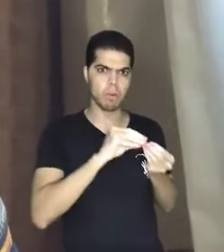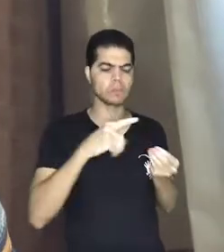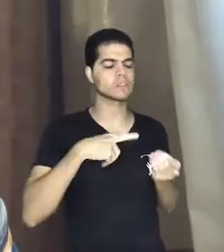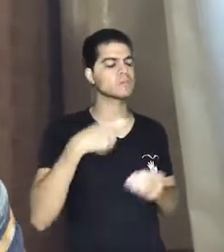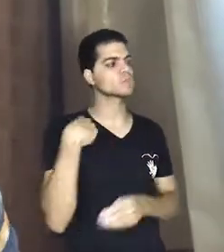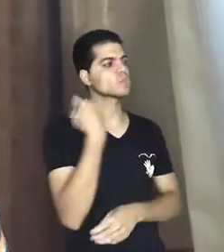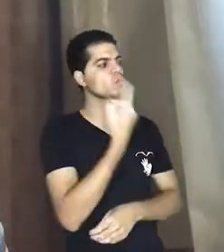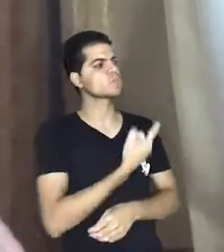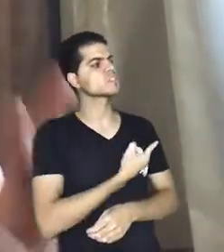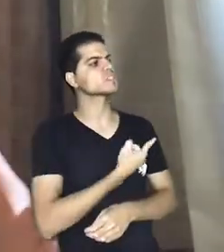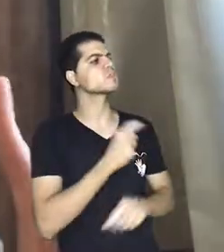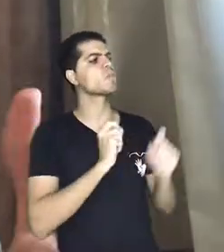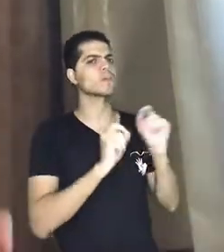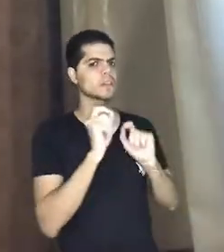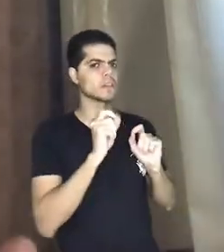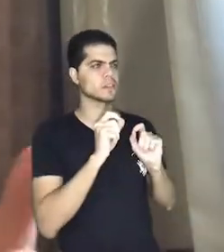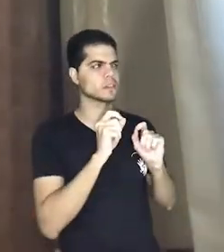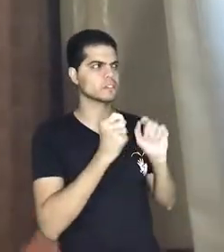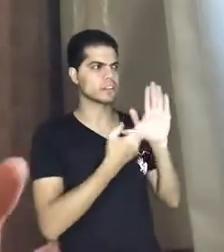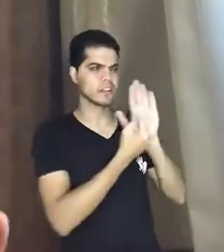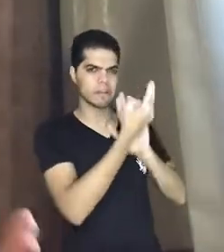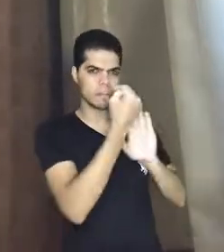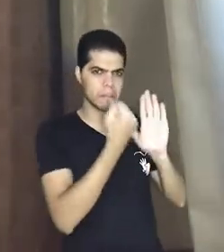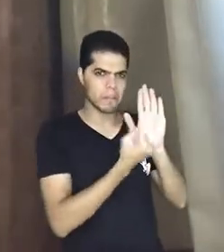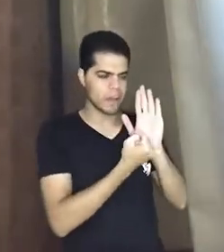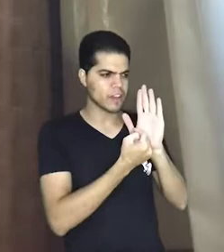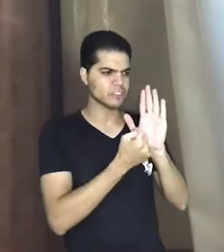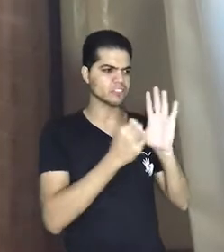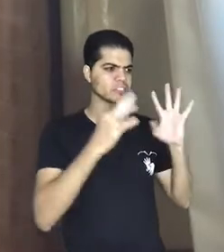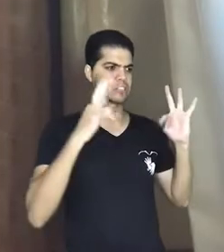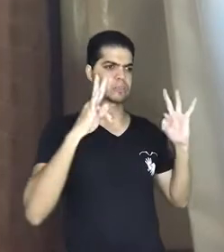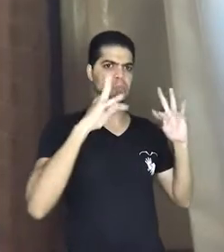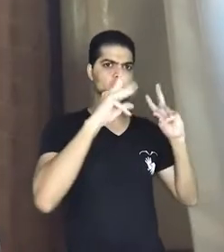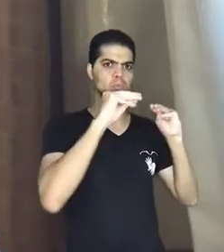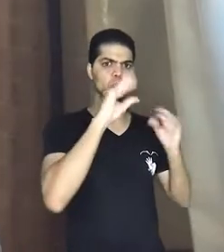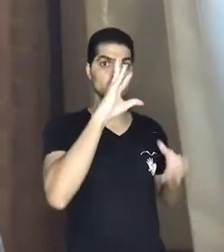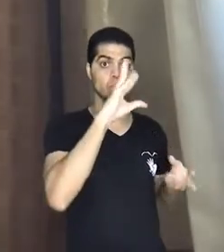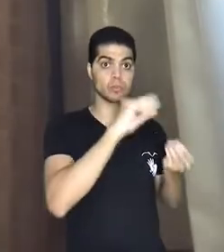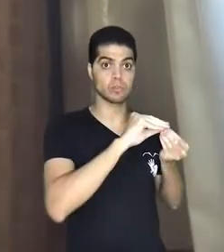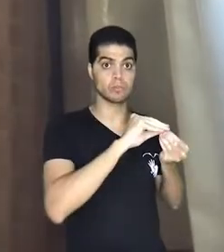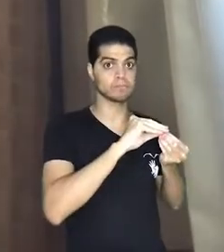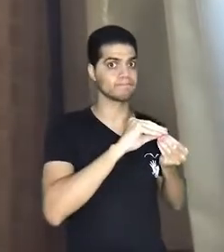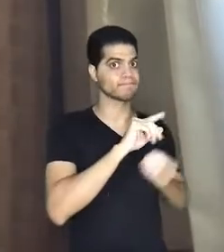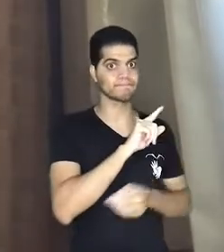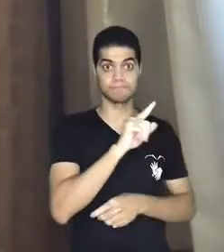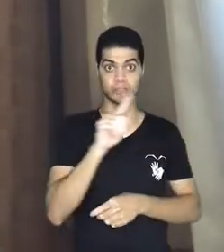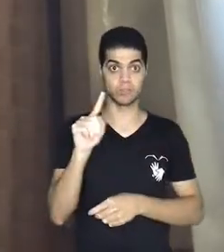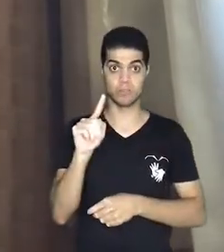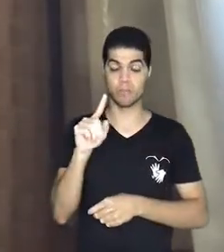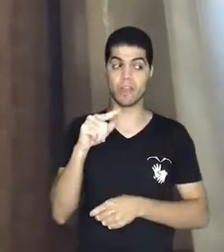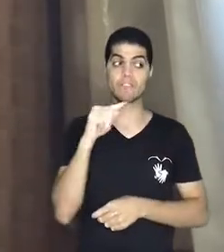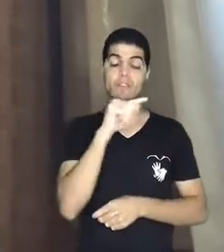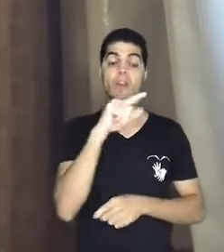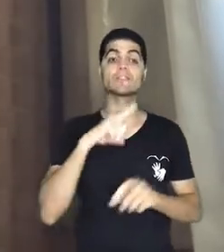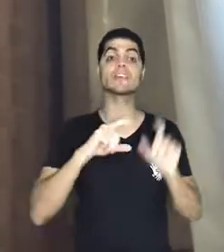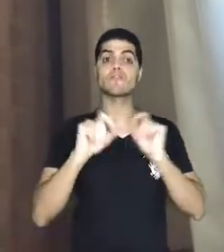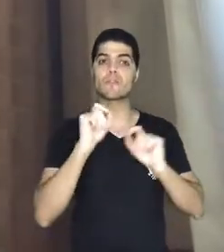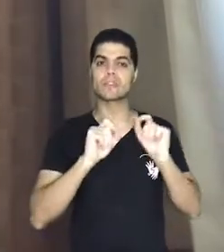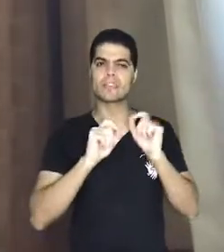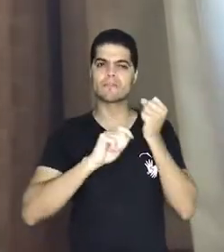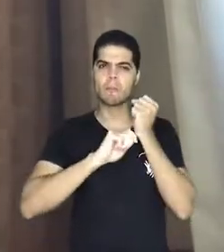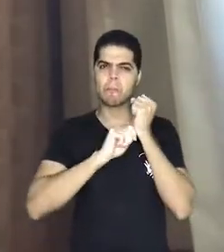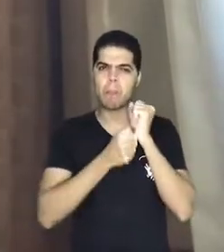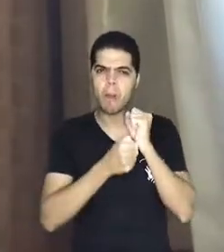em si, de que aquela imagem é início, meio e fim de tudo, mas não é. O suposto grito de independência apaga um fato